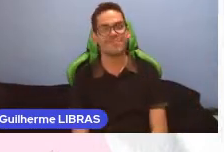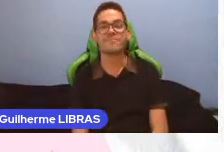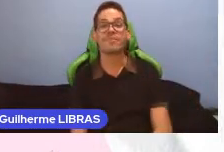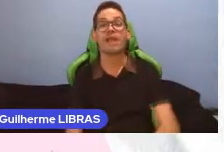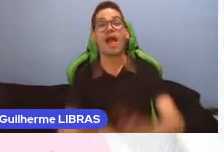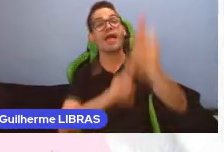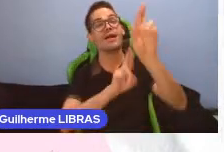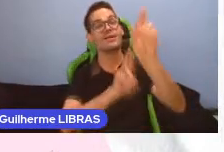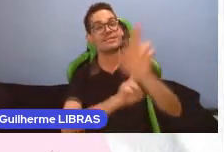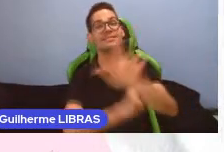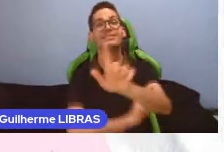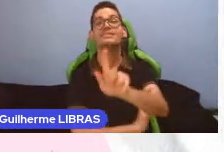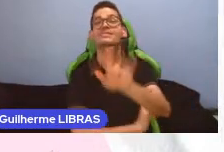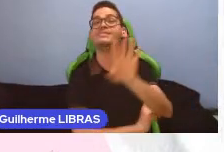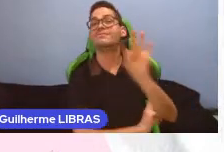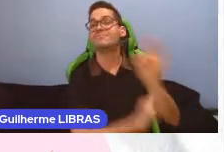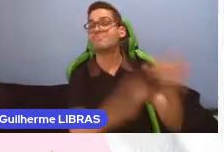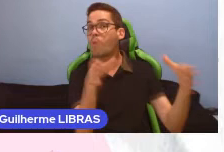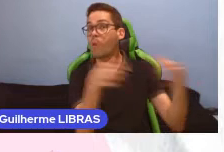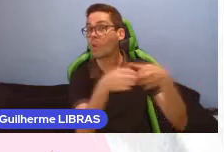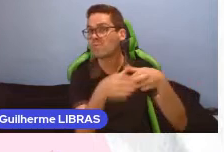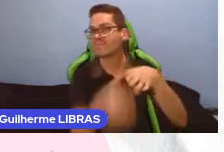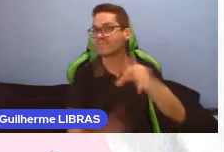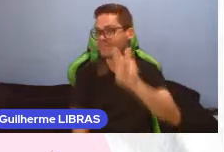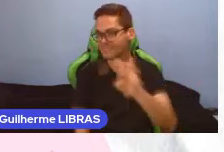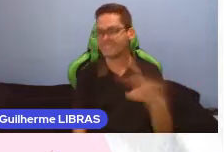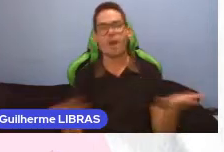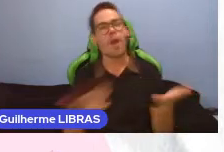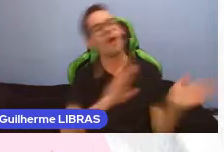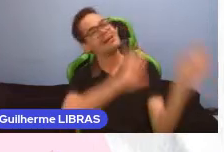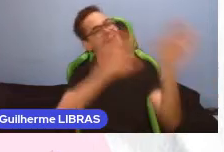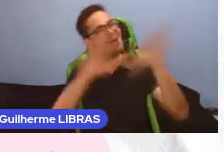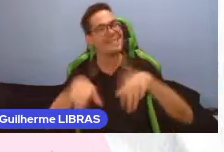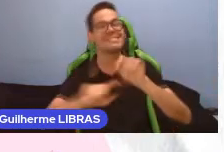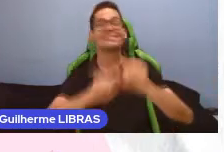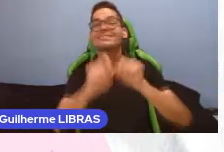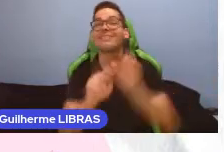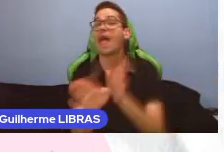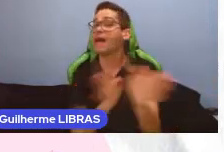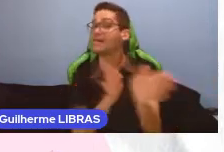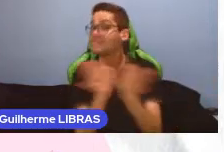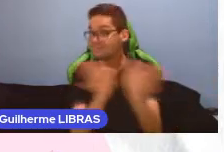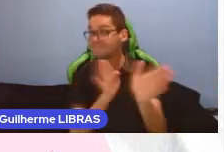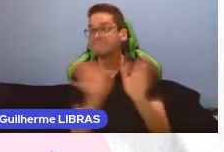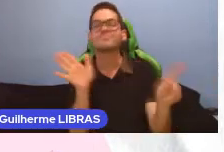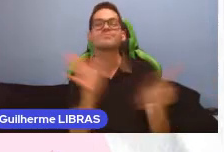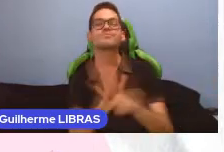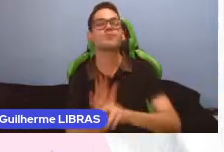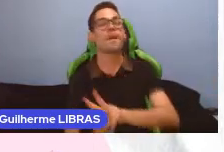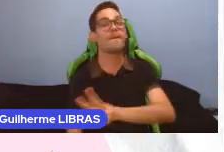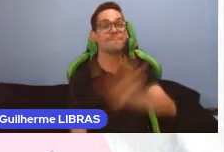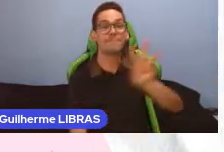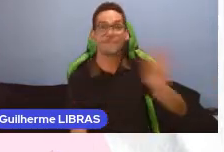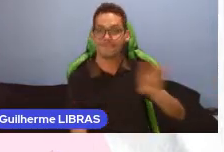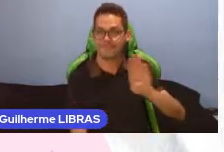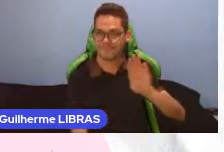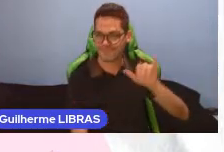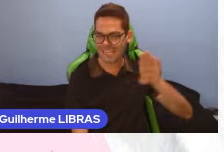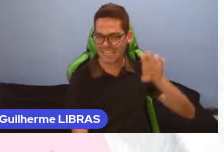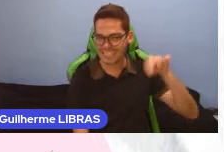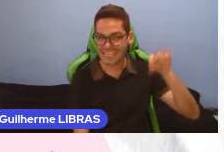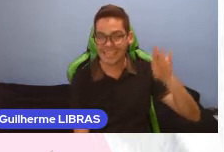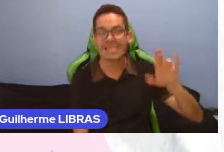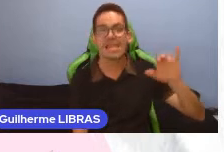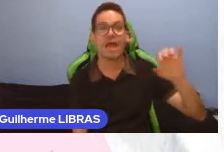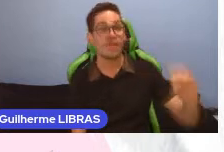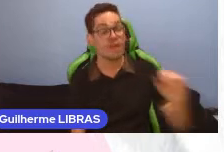GT5 e hoje trago para vocês o tutorial sobre acessibilidade do Portal Bicentenário, com orientações sobre